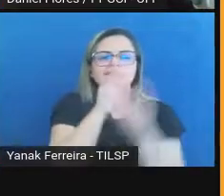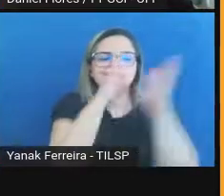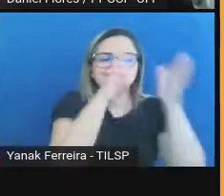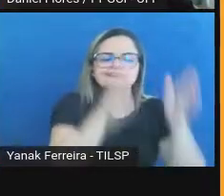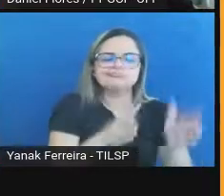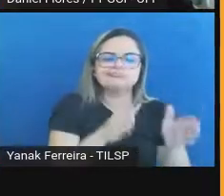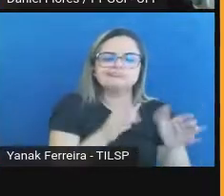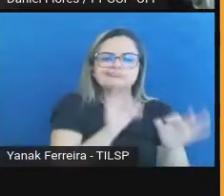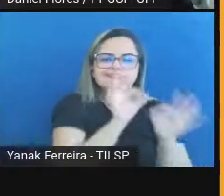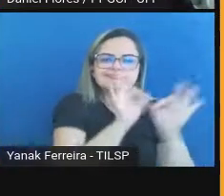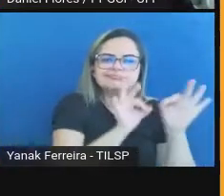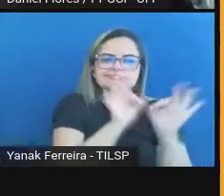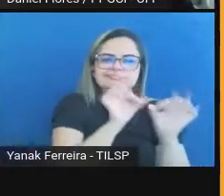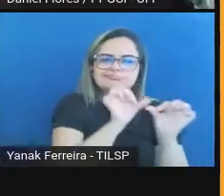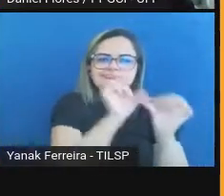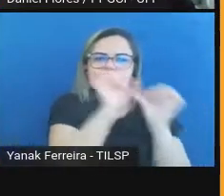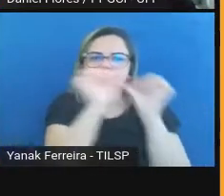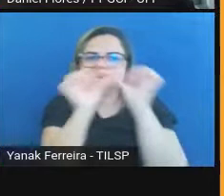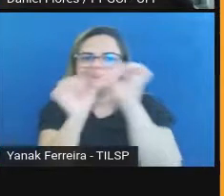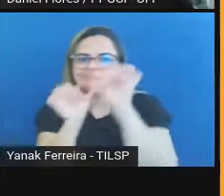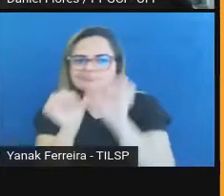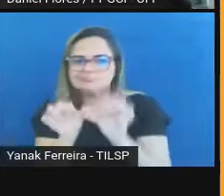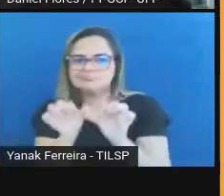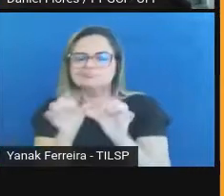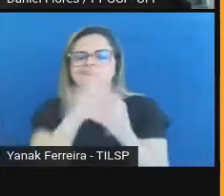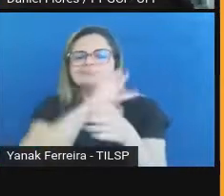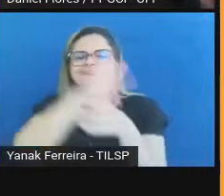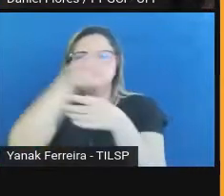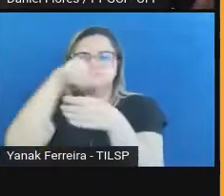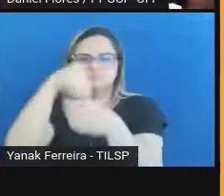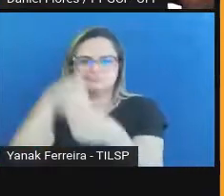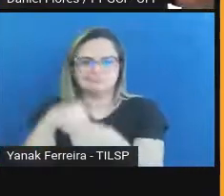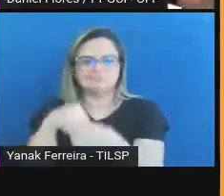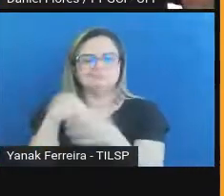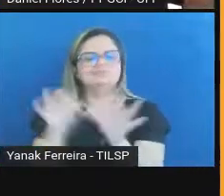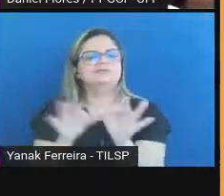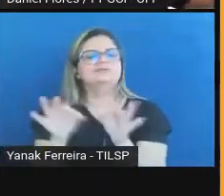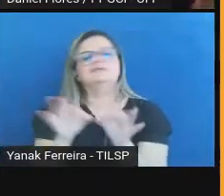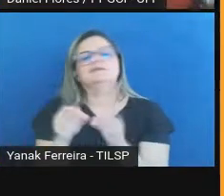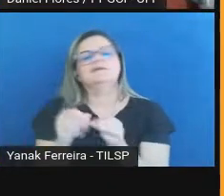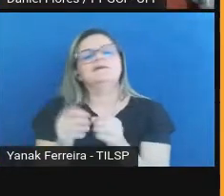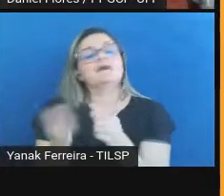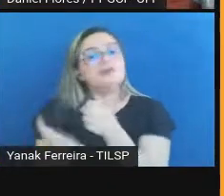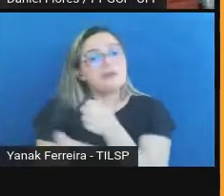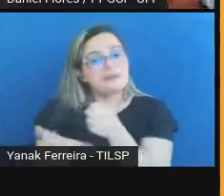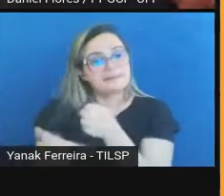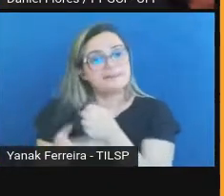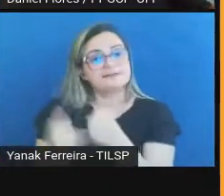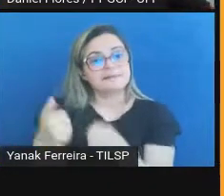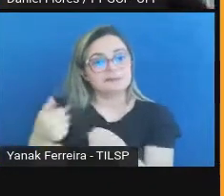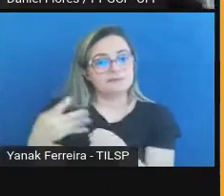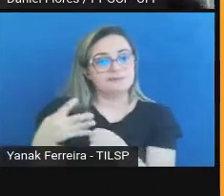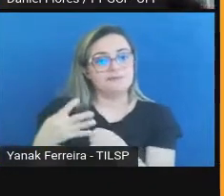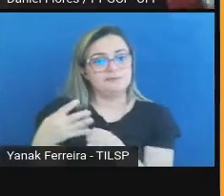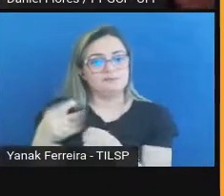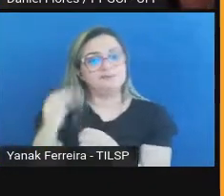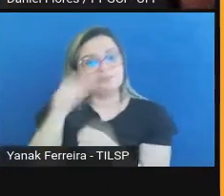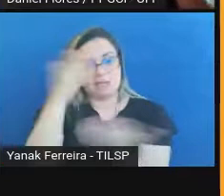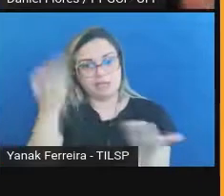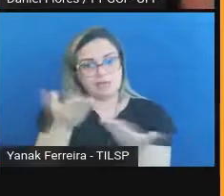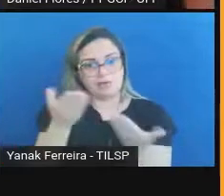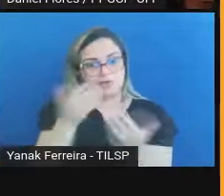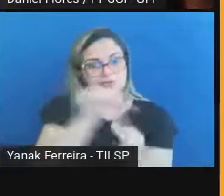implementado com base na 14721, que agora passa a ser confiável.